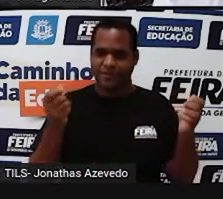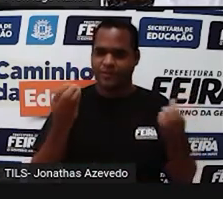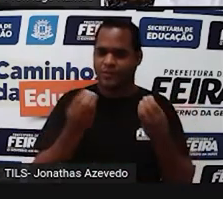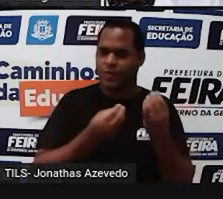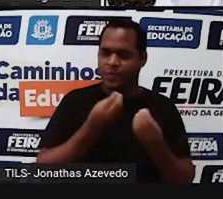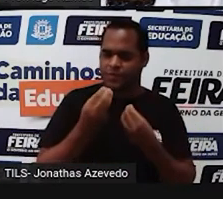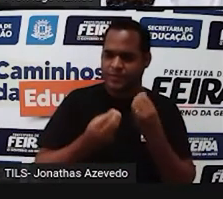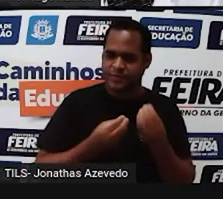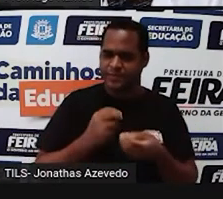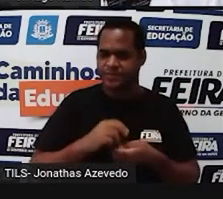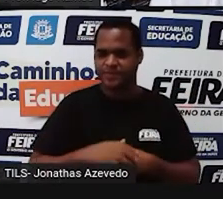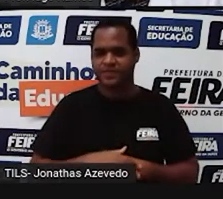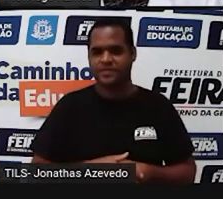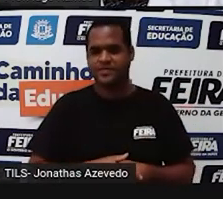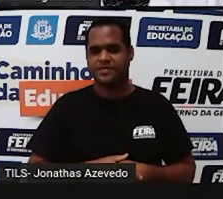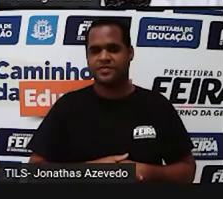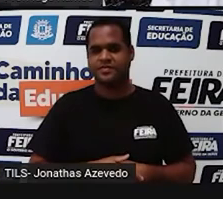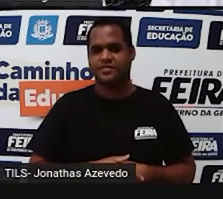isso.